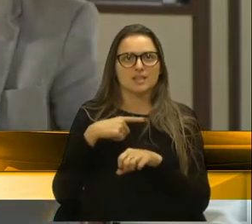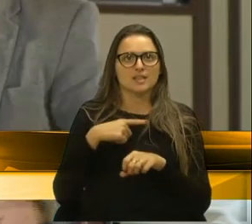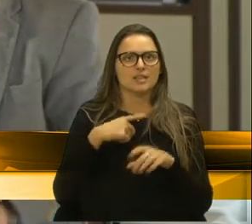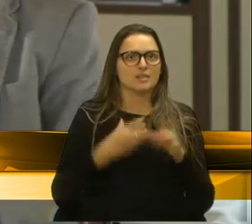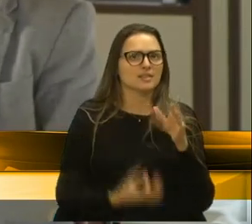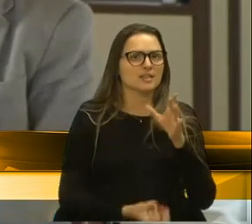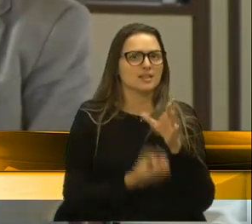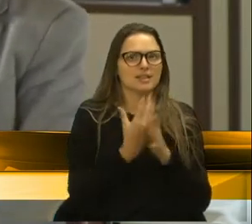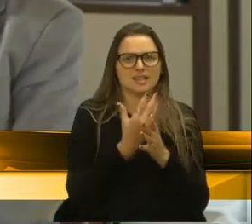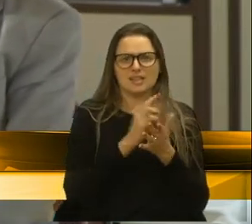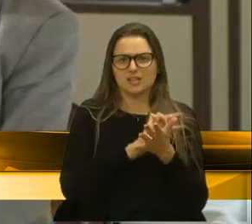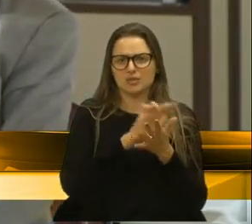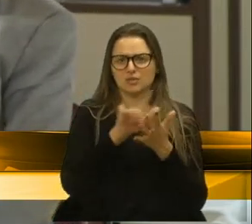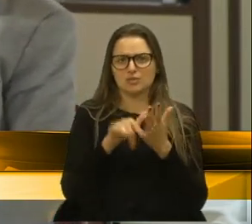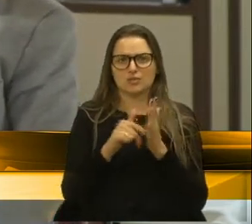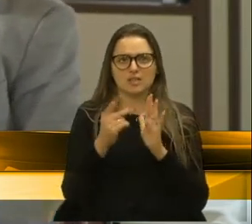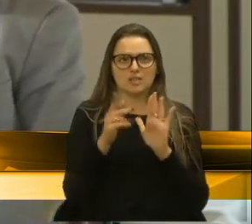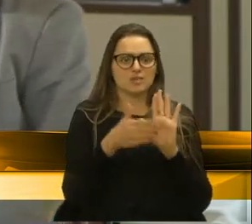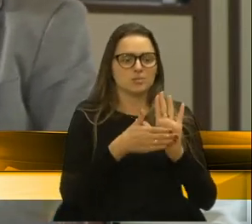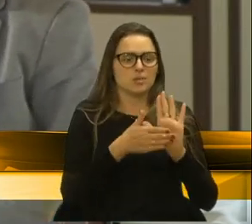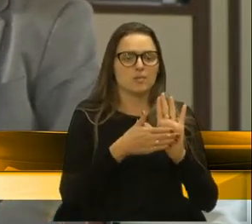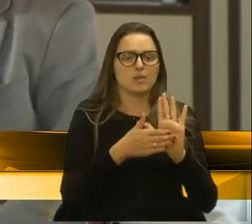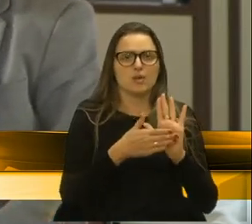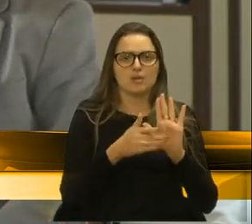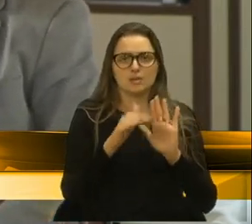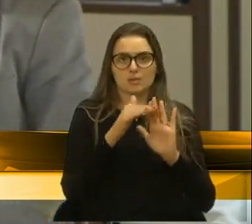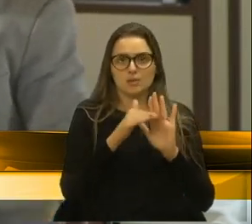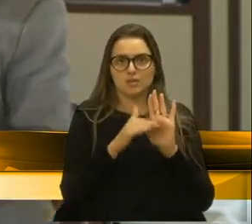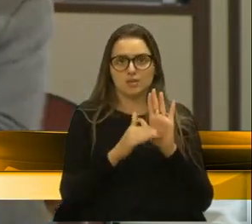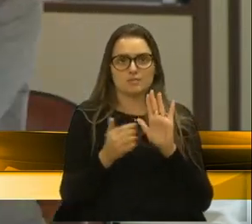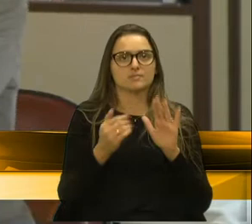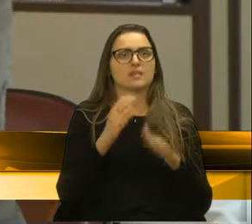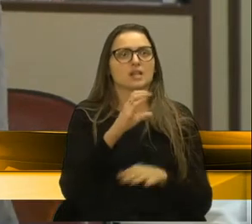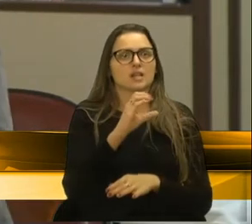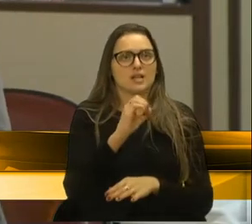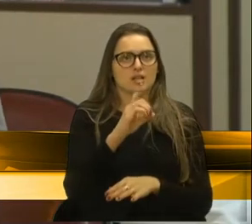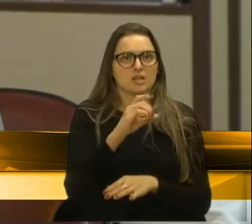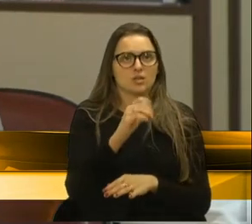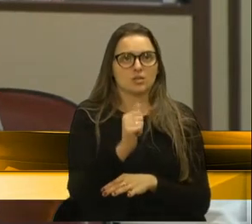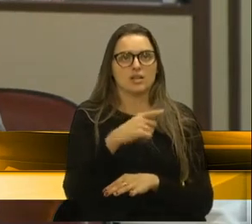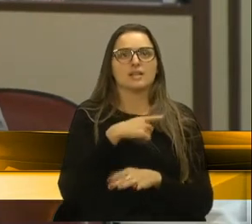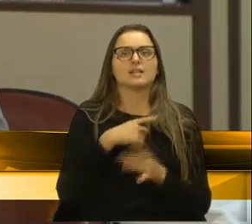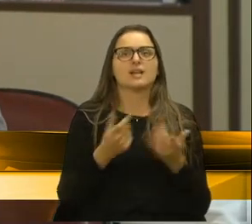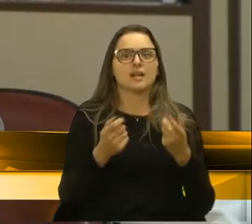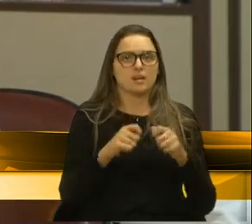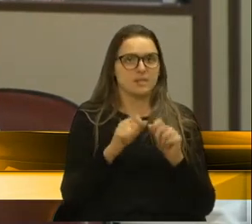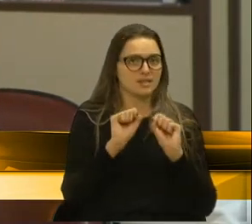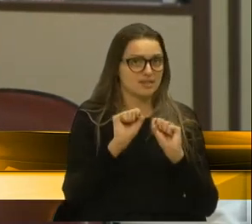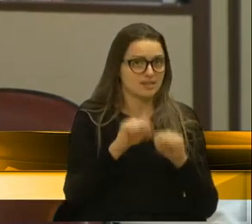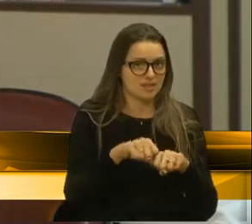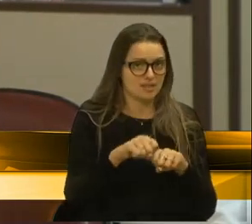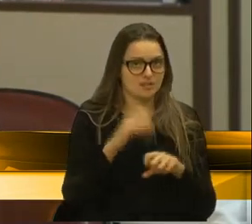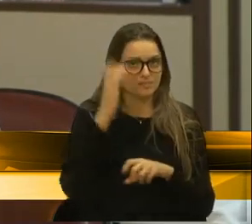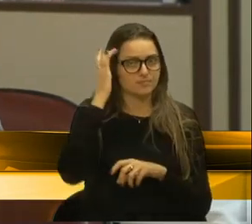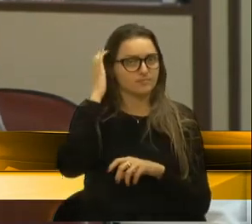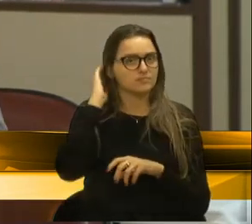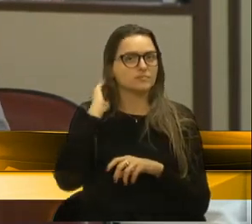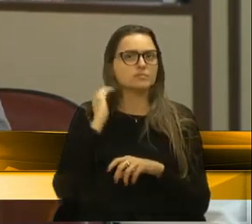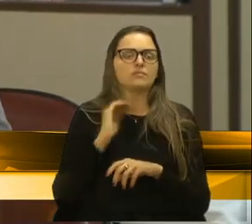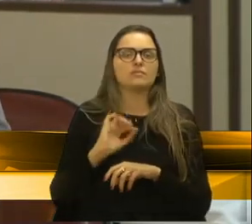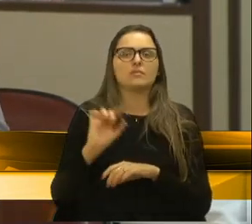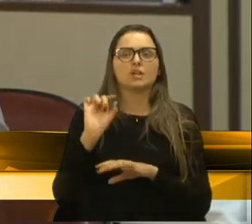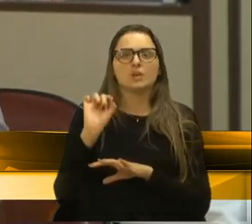vários programas que não eram obrigação dela. Então, a Codeca é extremamente viável. O que precisa agora